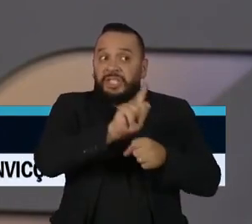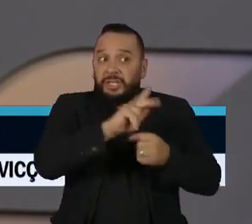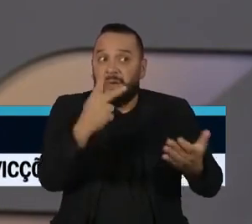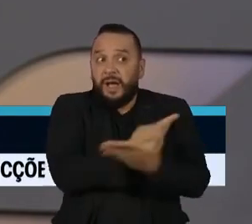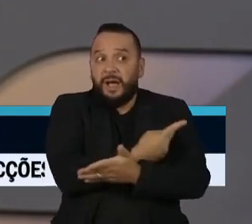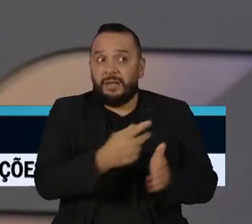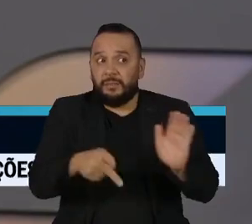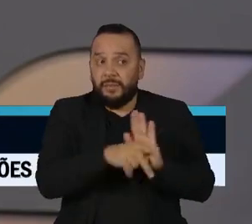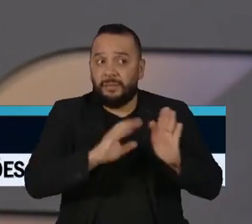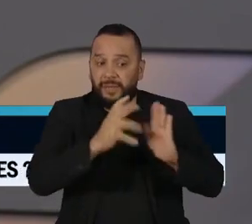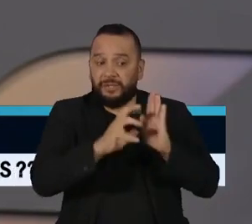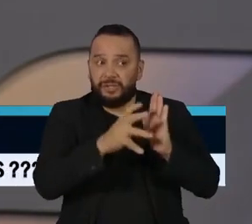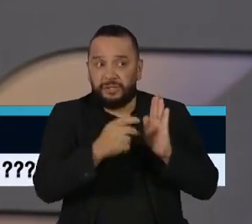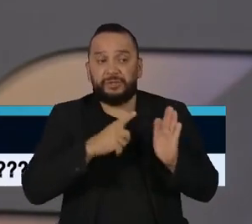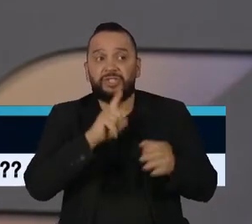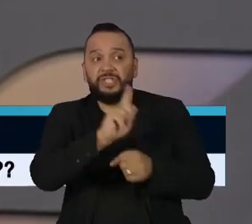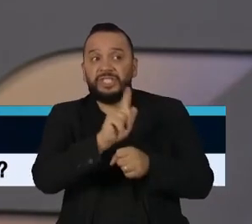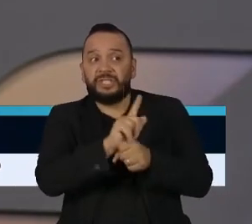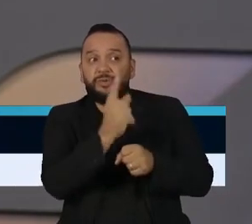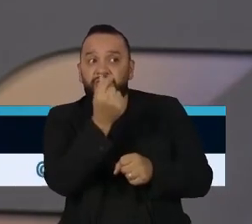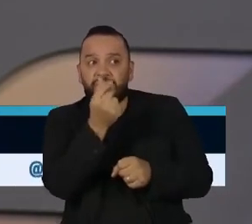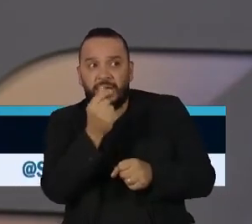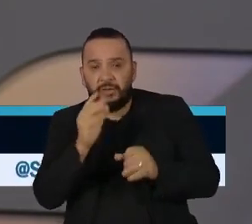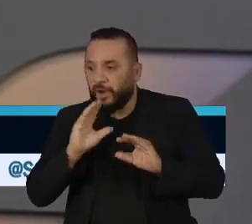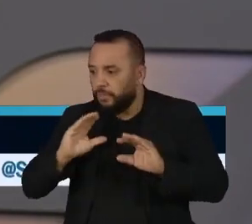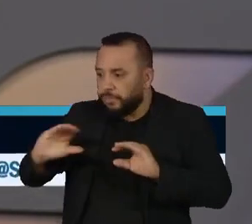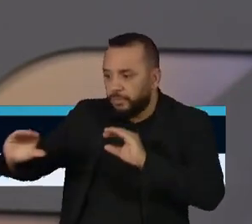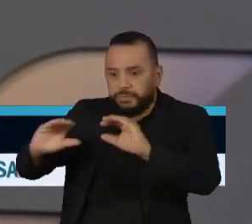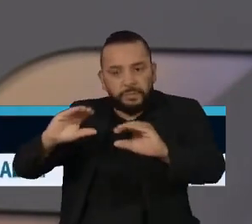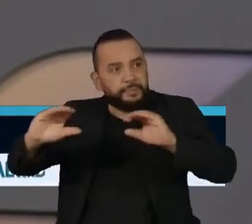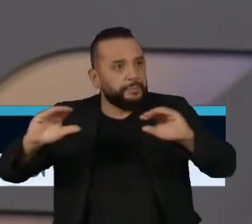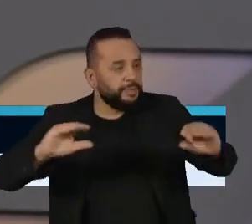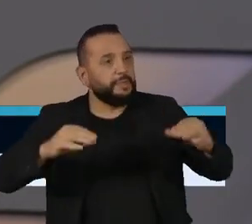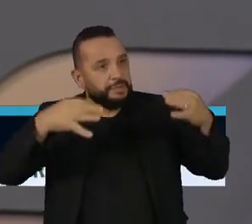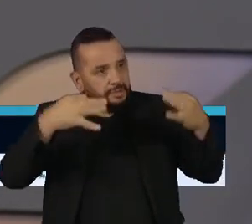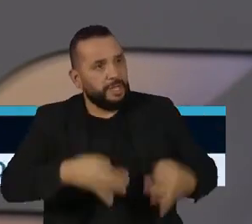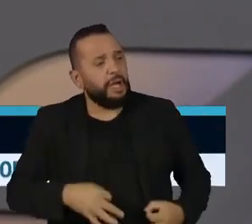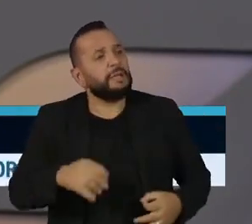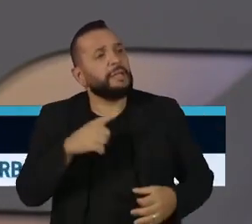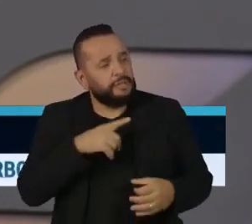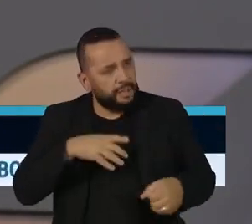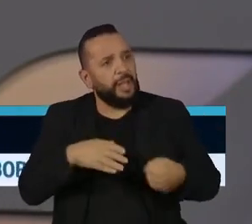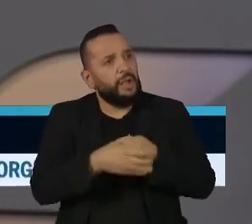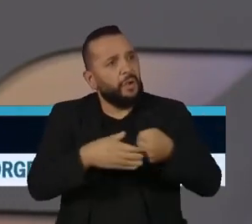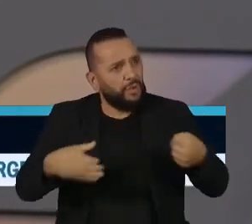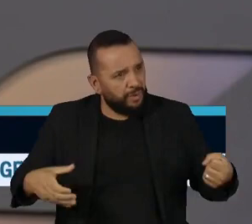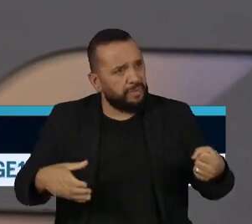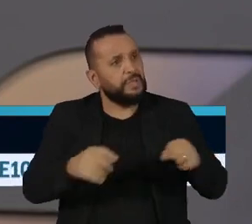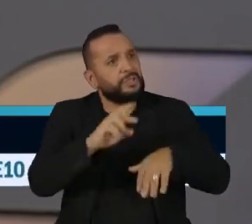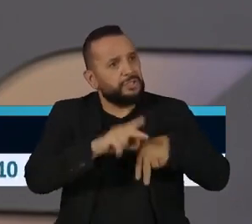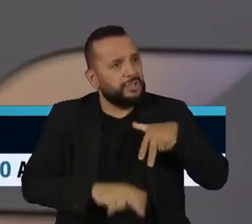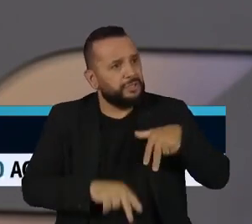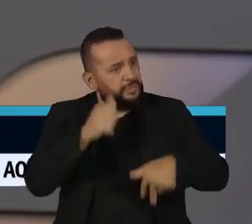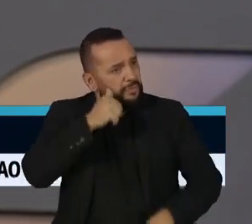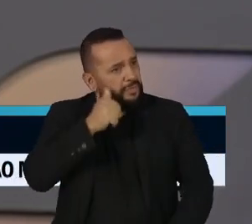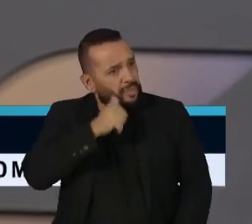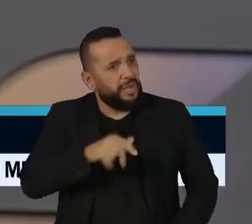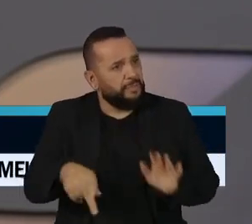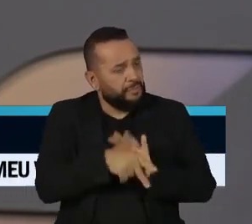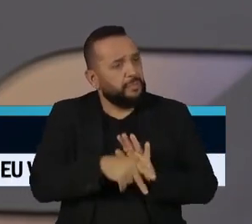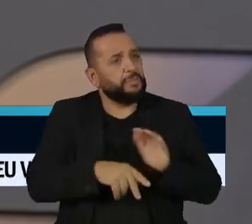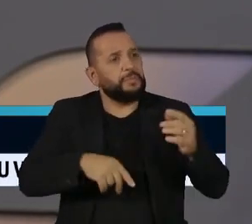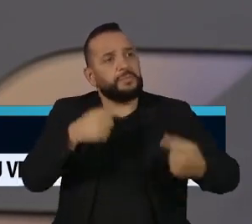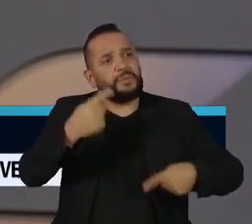sobretudo, o não acatamento da política de cota de gênero de mulheres na política. Acho que isso é muito grave,